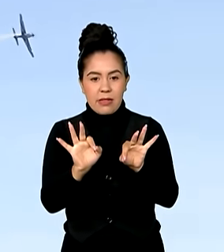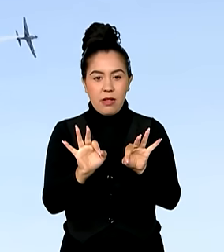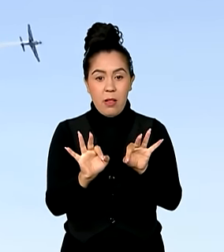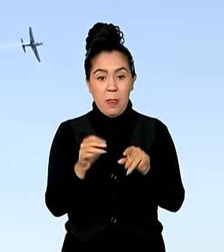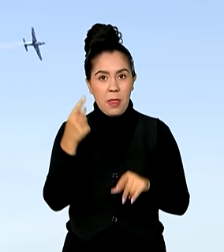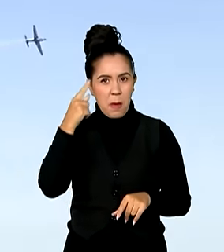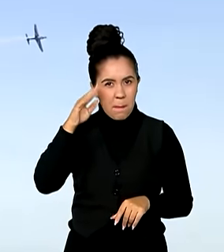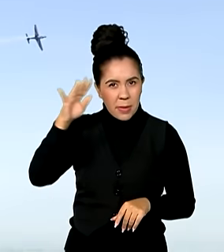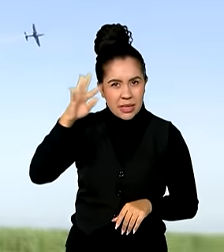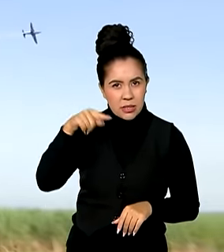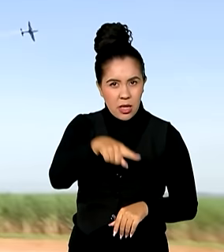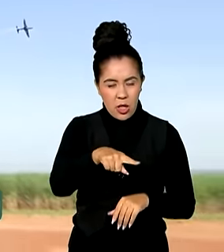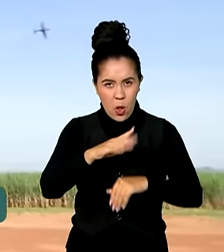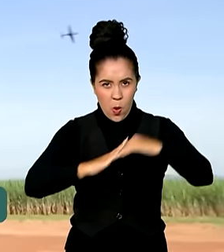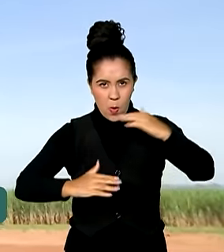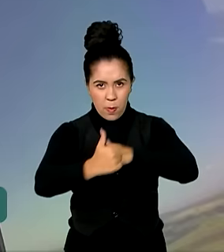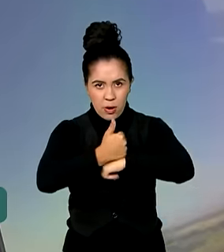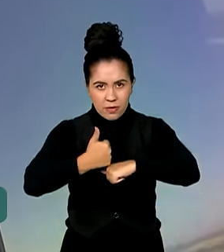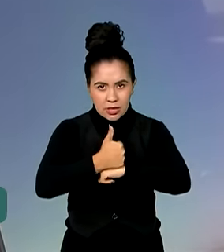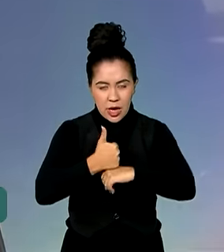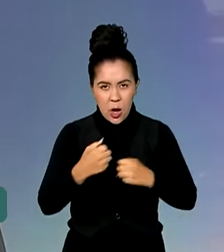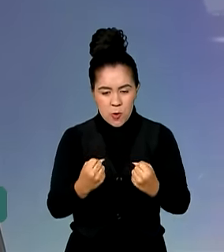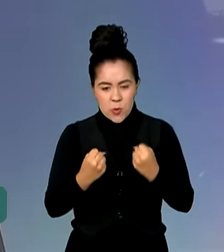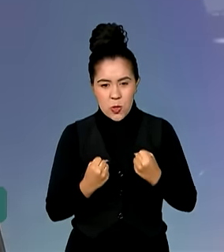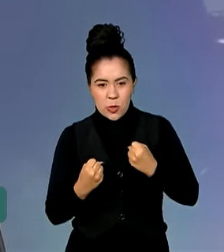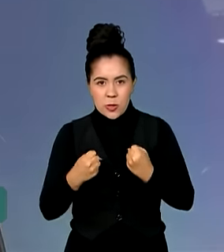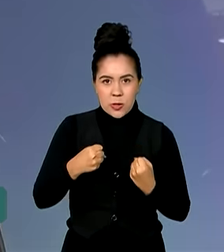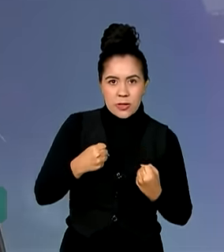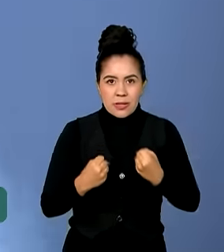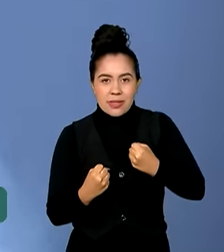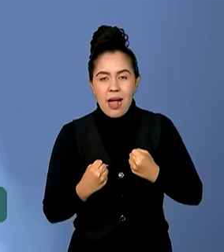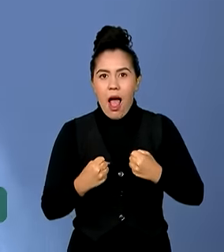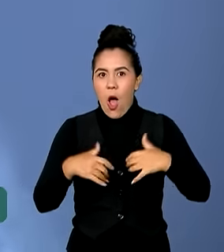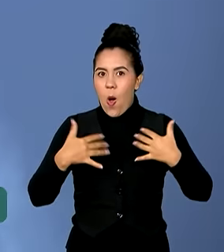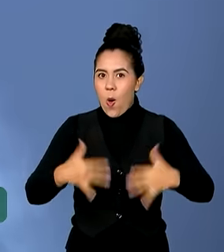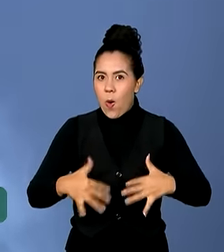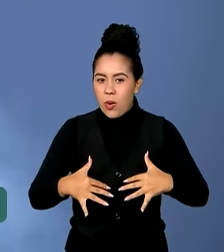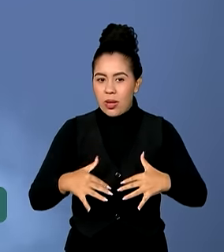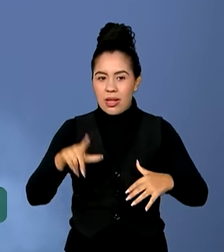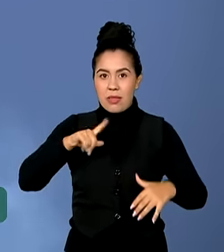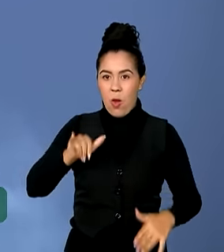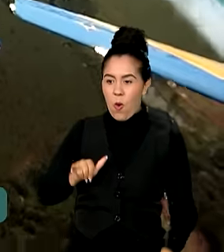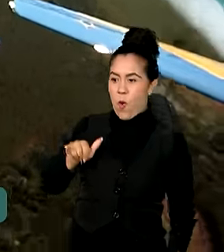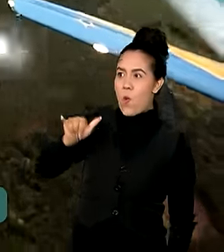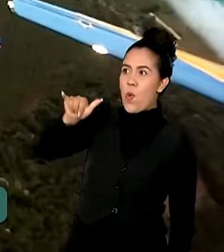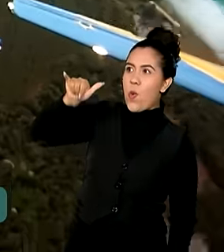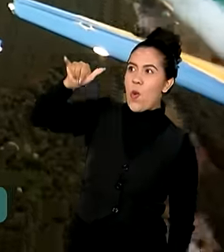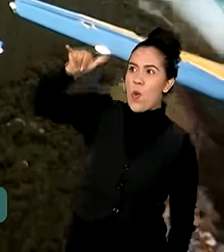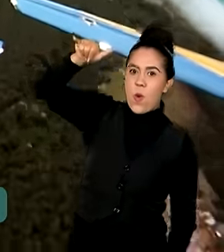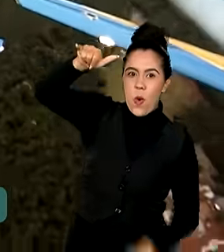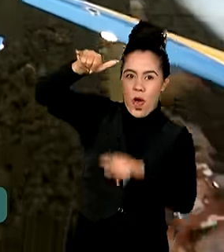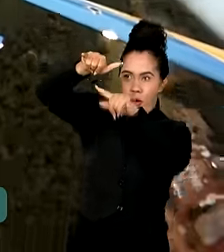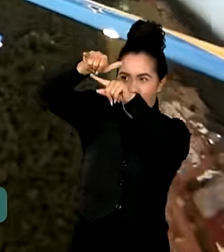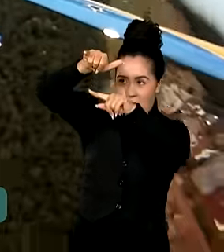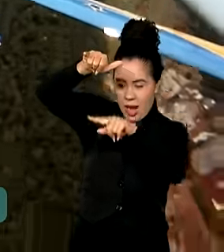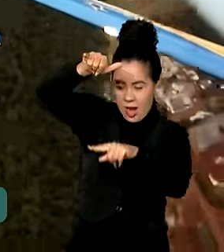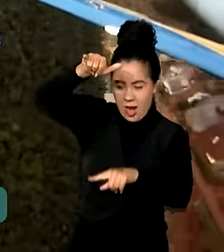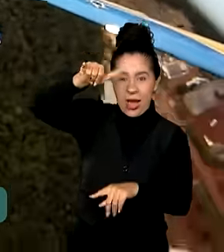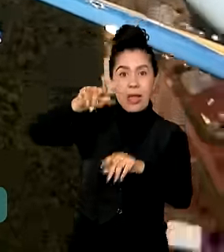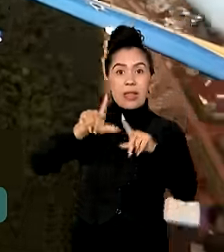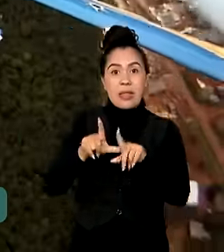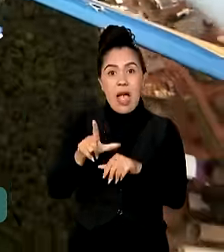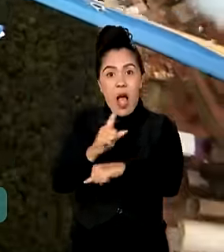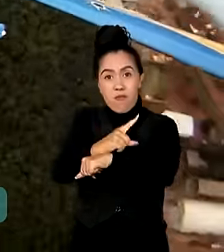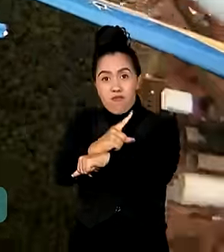para os pilotos fica só adrenalina, está muito enganado. Do alto, a mais de 500 quilômetros por hora,